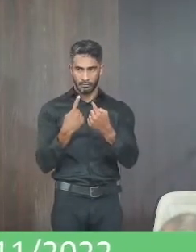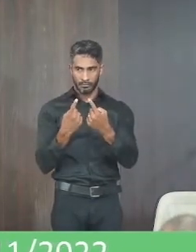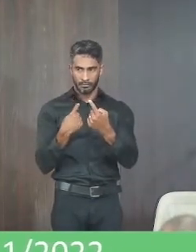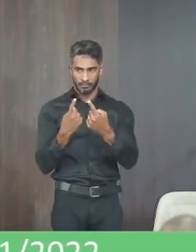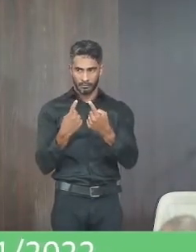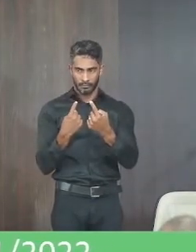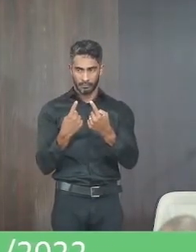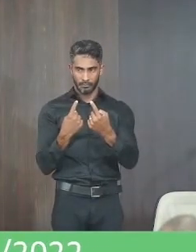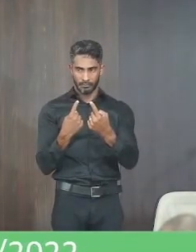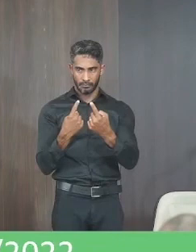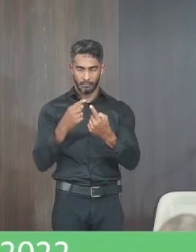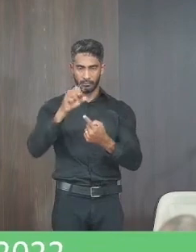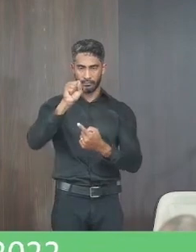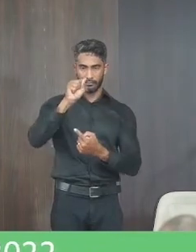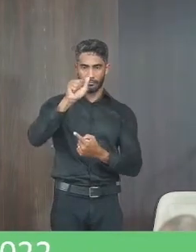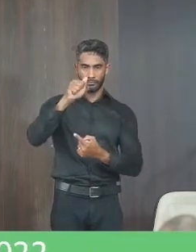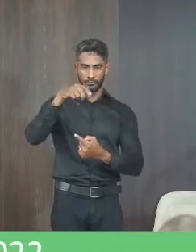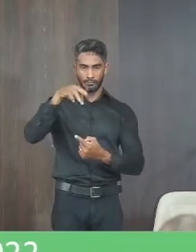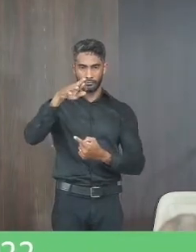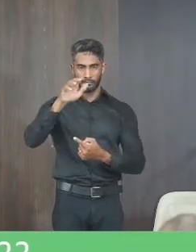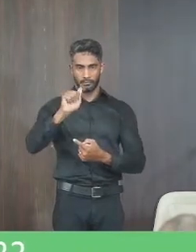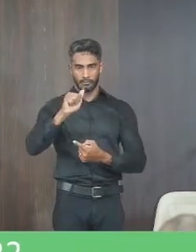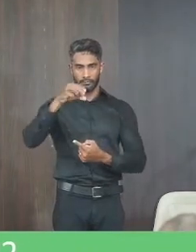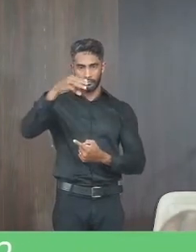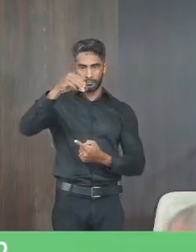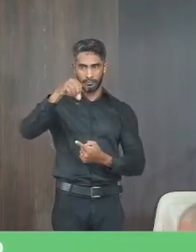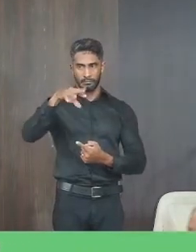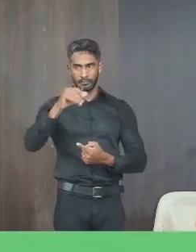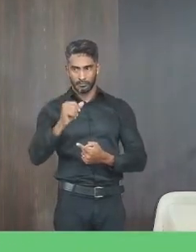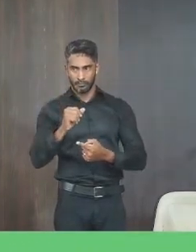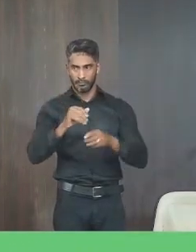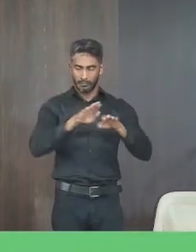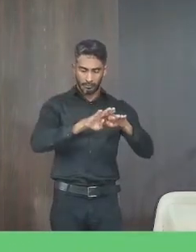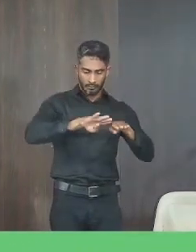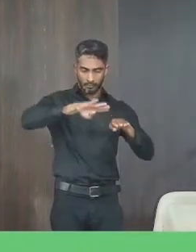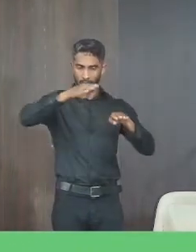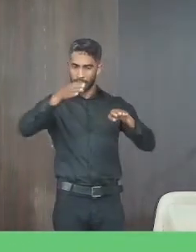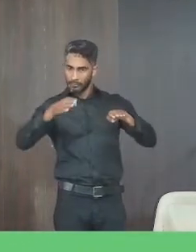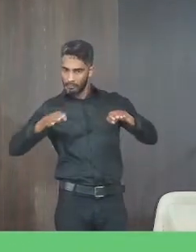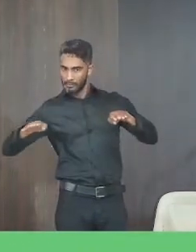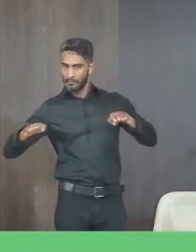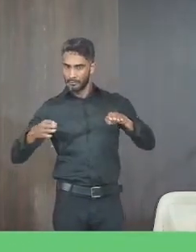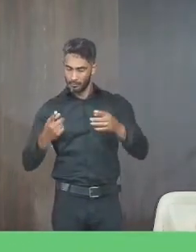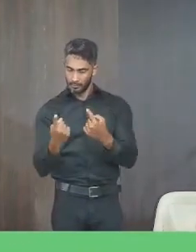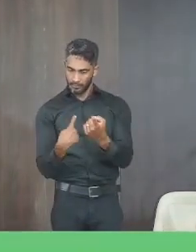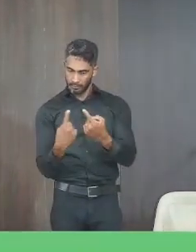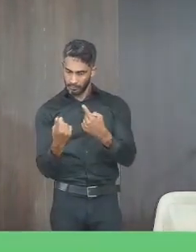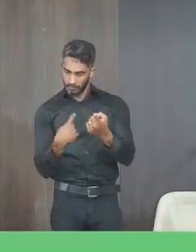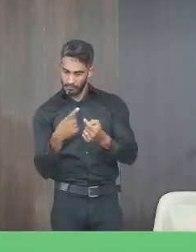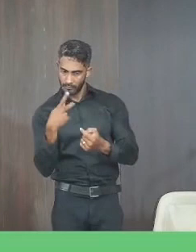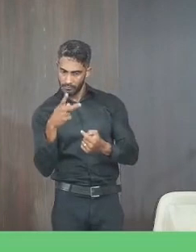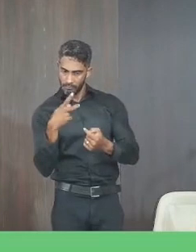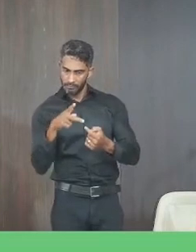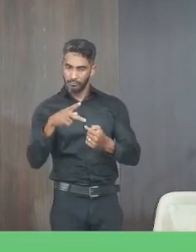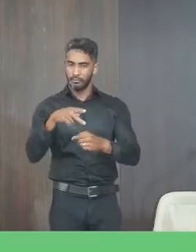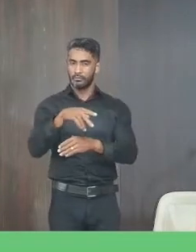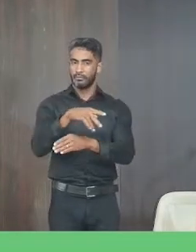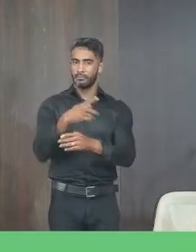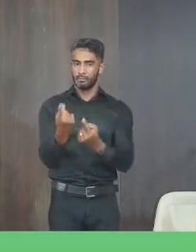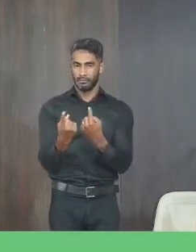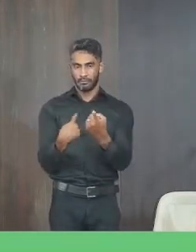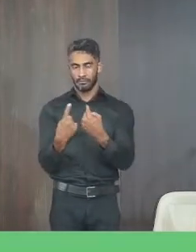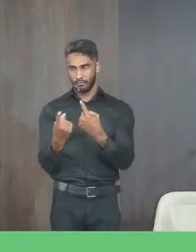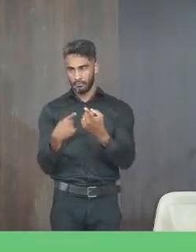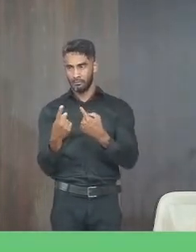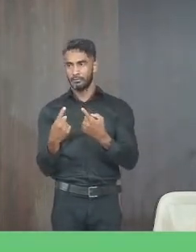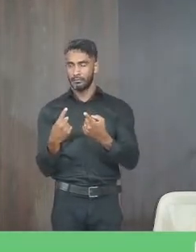avenida ecológica com Santa Mônica a colocar um redutor de velocidade ou então um quebra-mola então